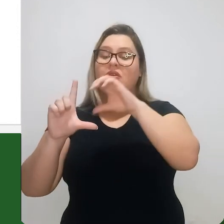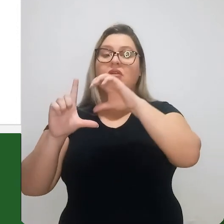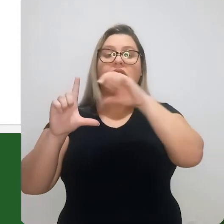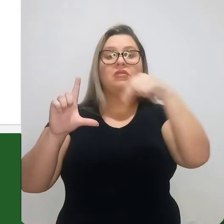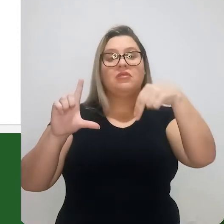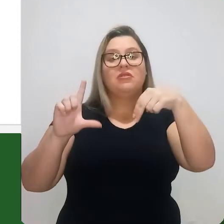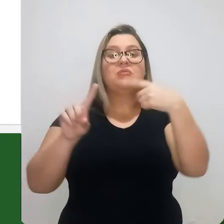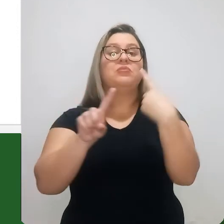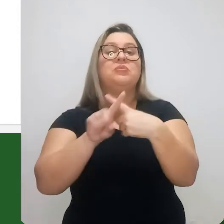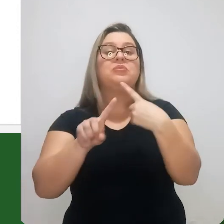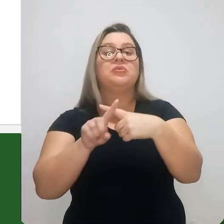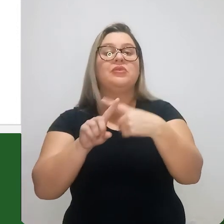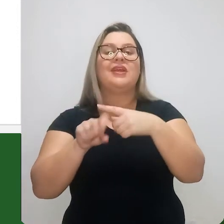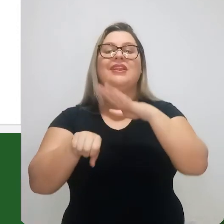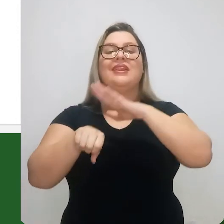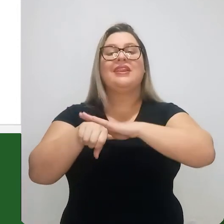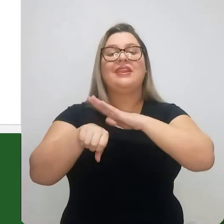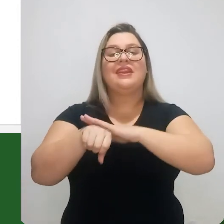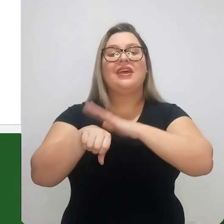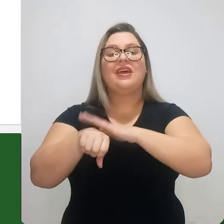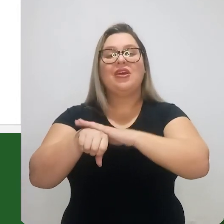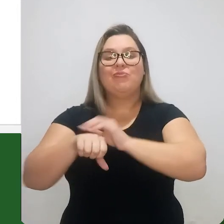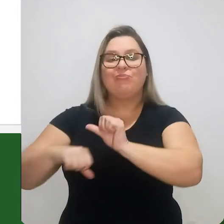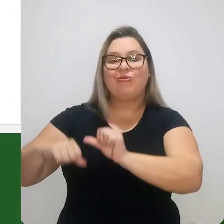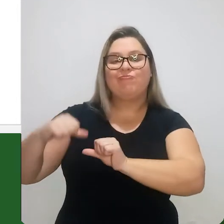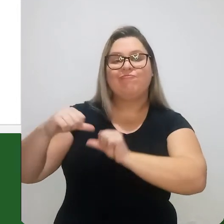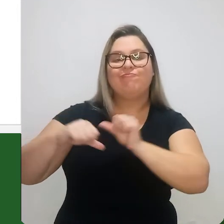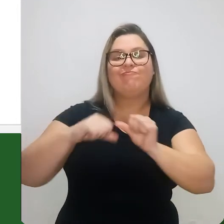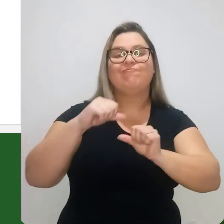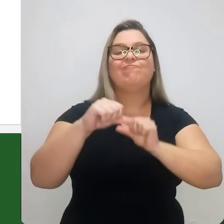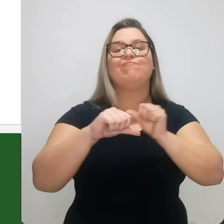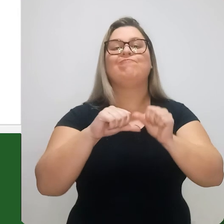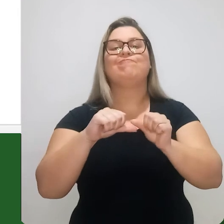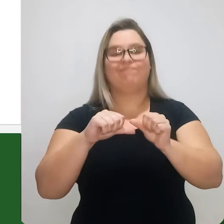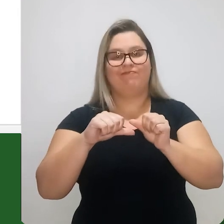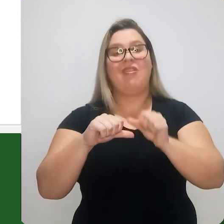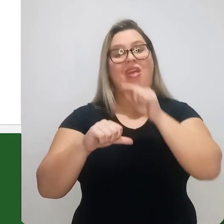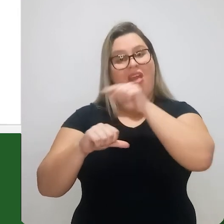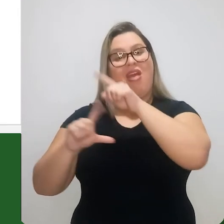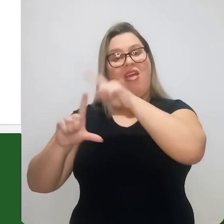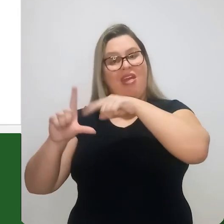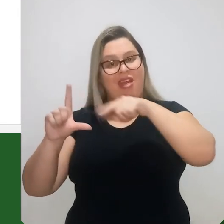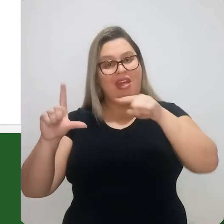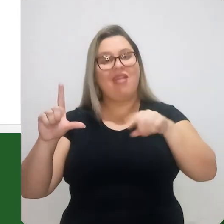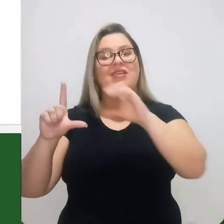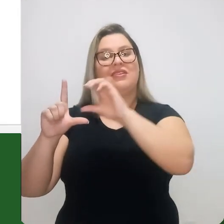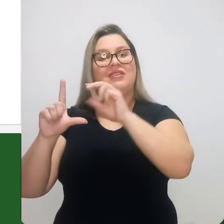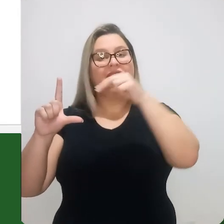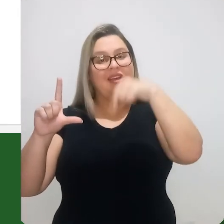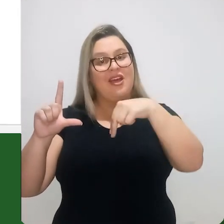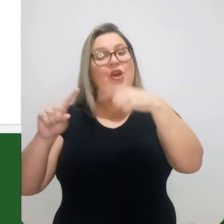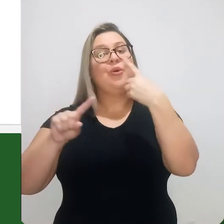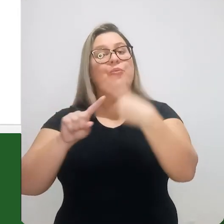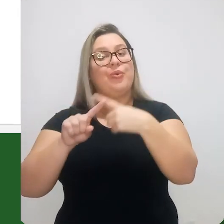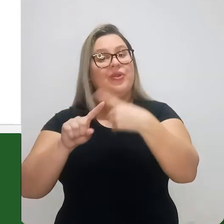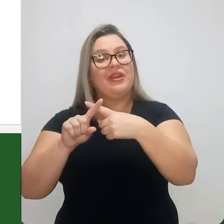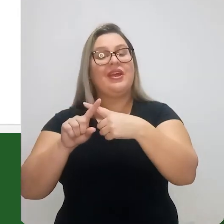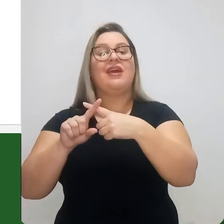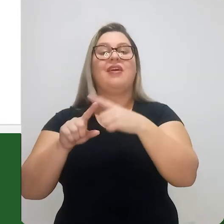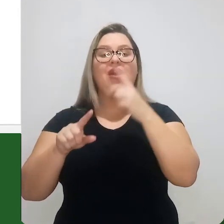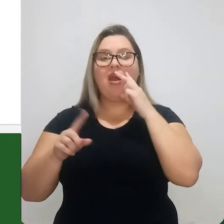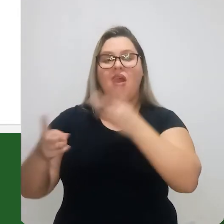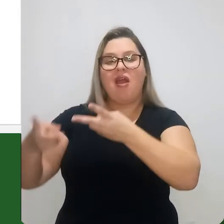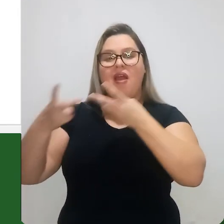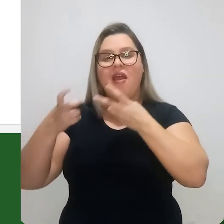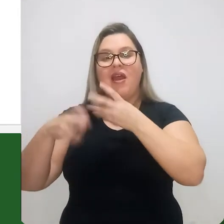por que novamente cinético? Porque cinético vem do tempo, do tempo de transformação. então agora esta variável tempo